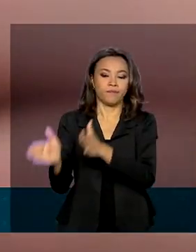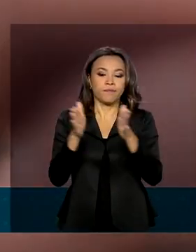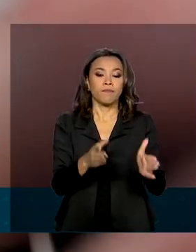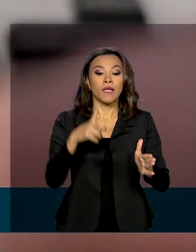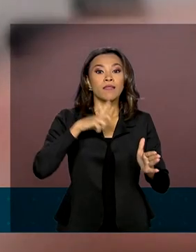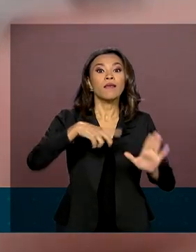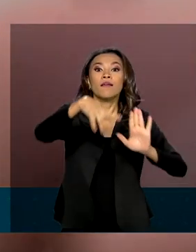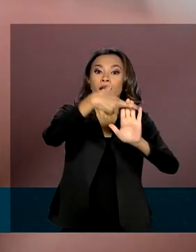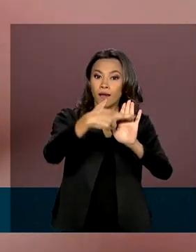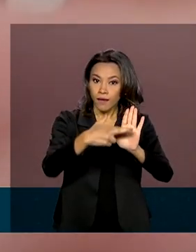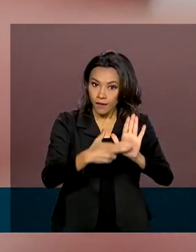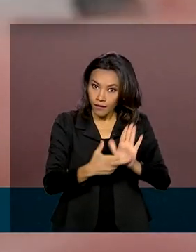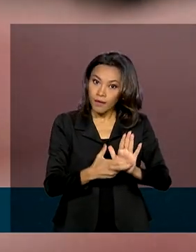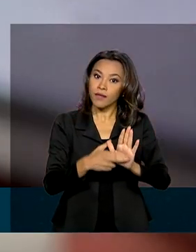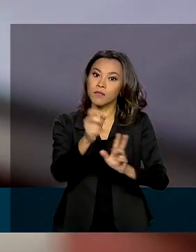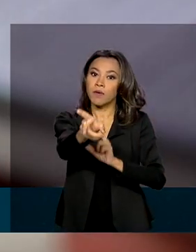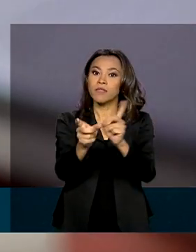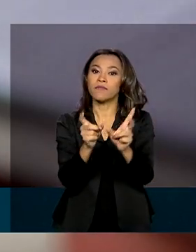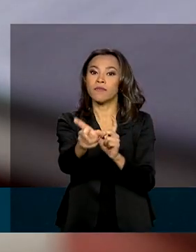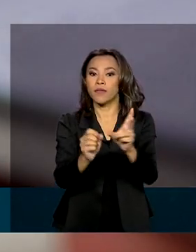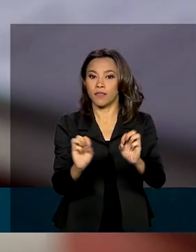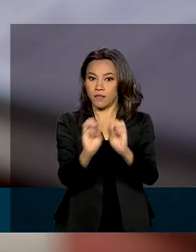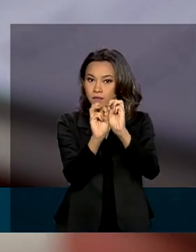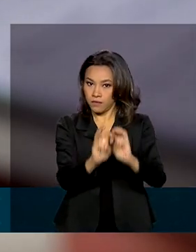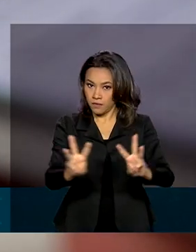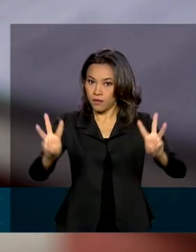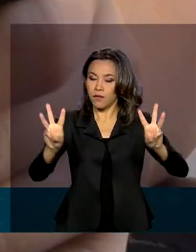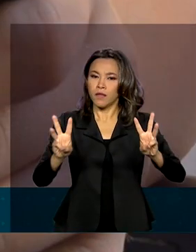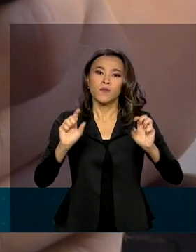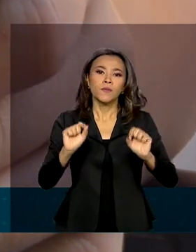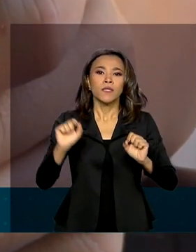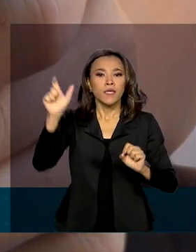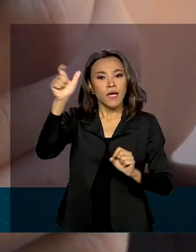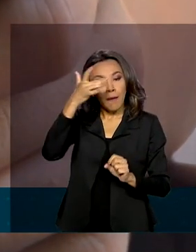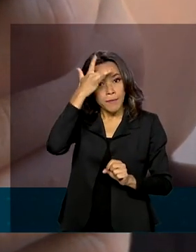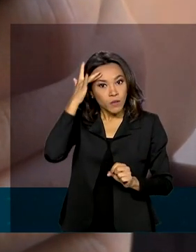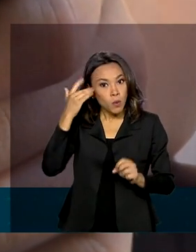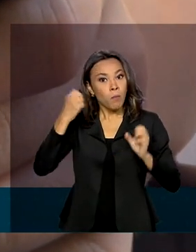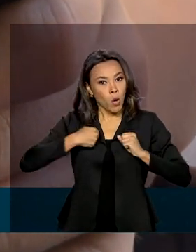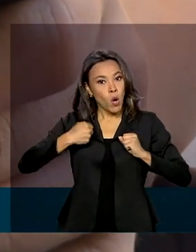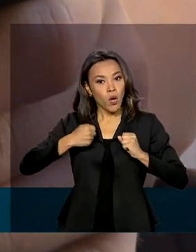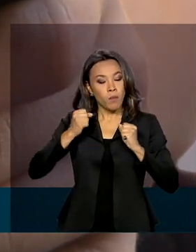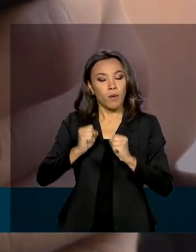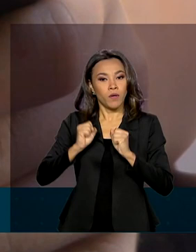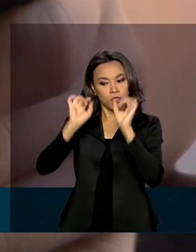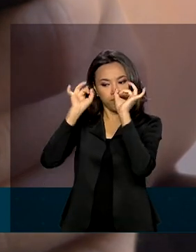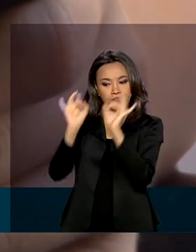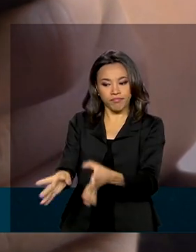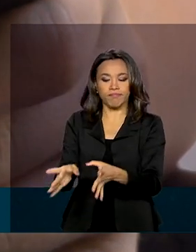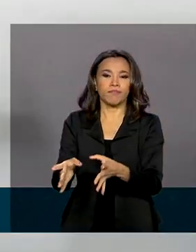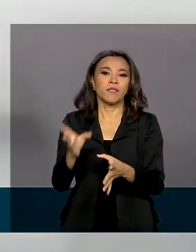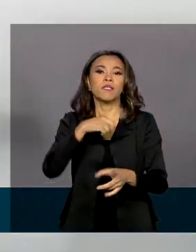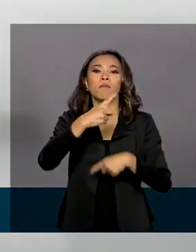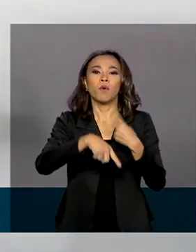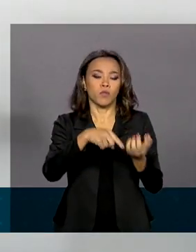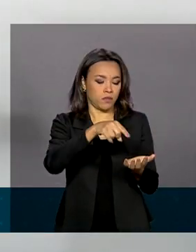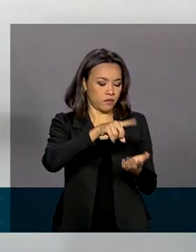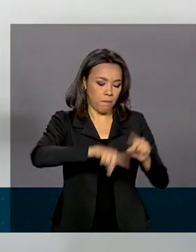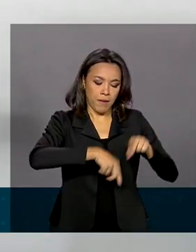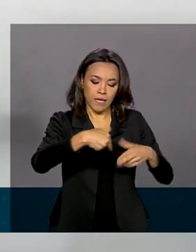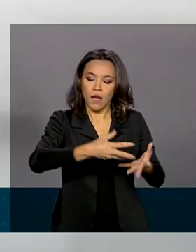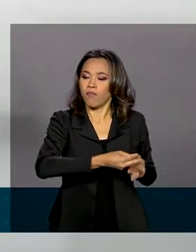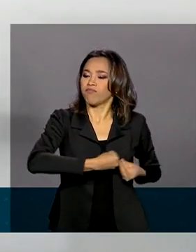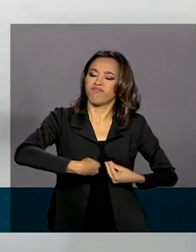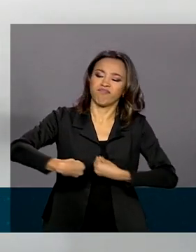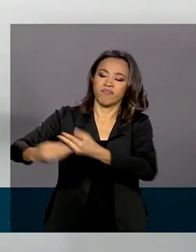específicas para o comércio eletrônico, como a que permite que o comprador desista e solicite a devolução da mercadoria dentro de um